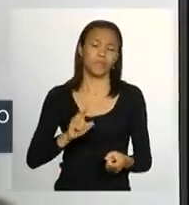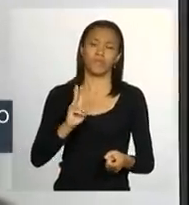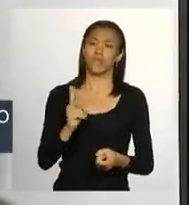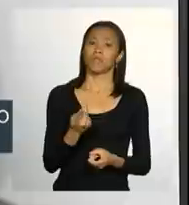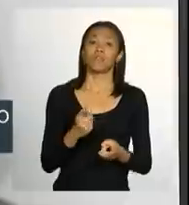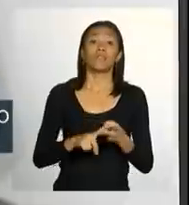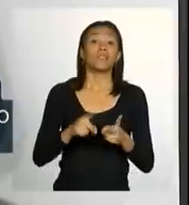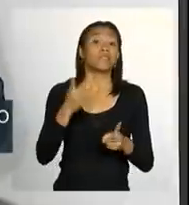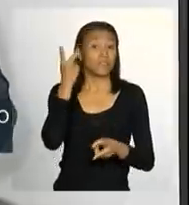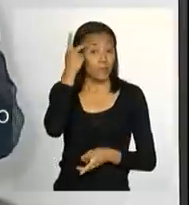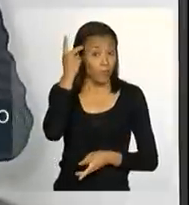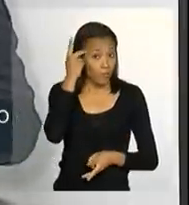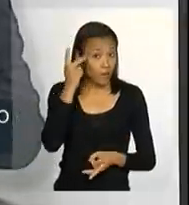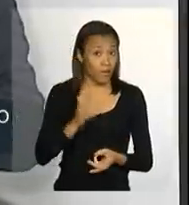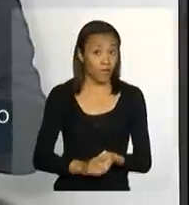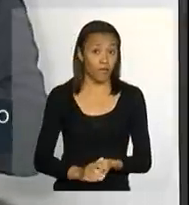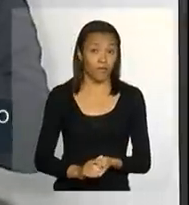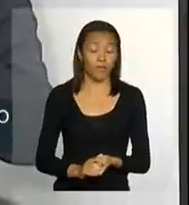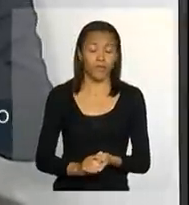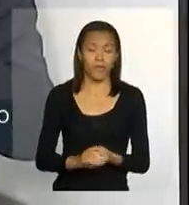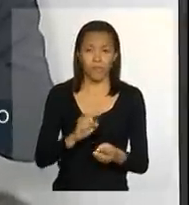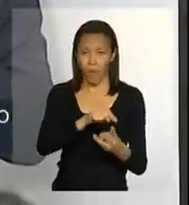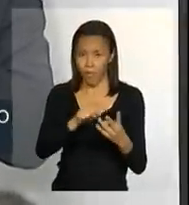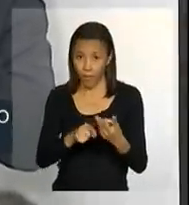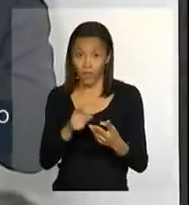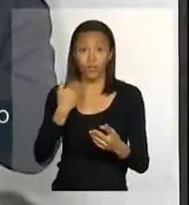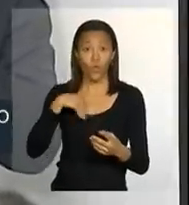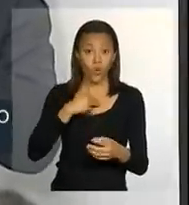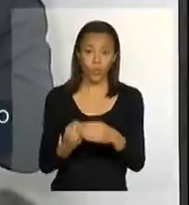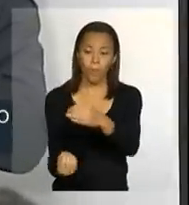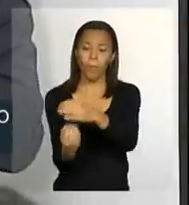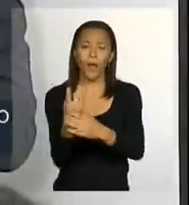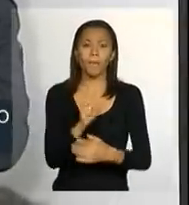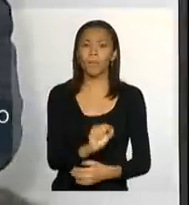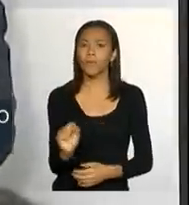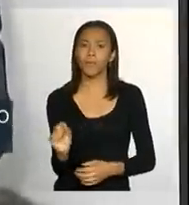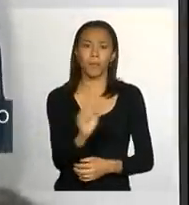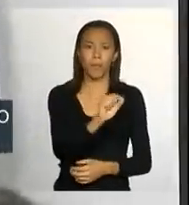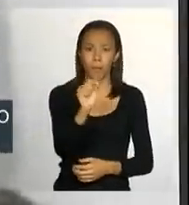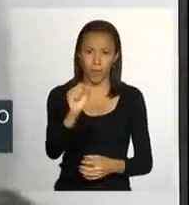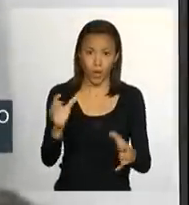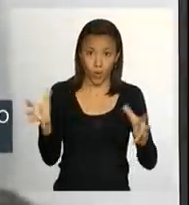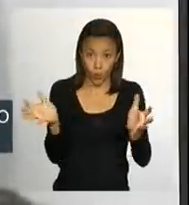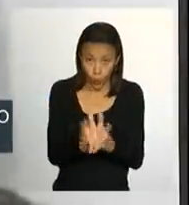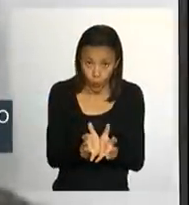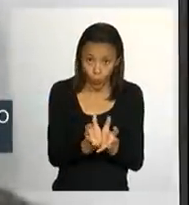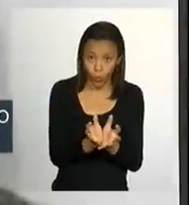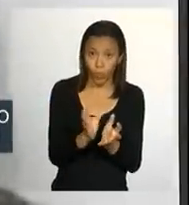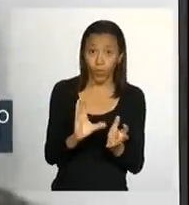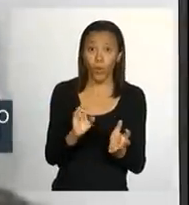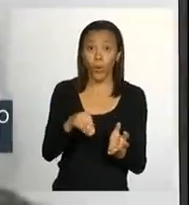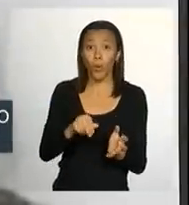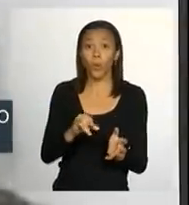São Paulo, nós conseguimos montar comitês estaduais formados por